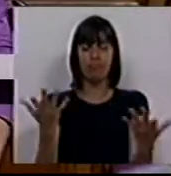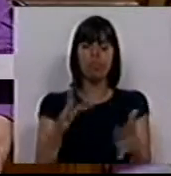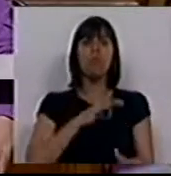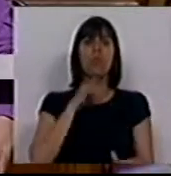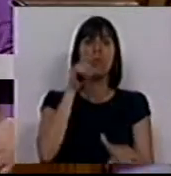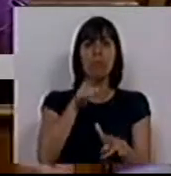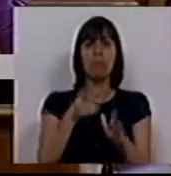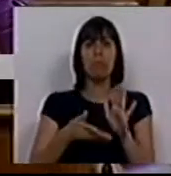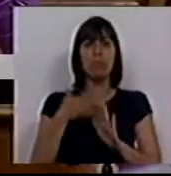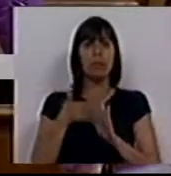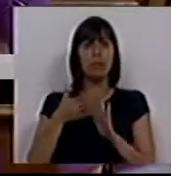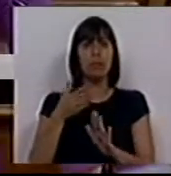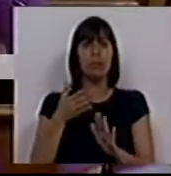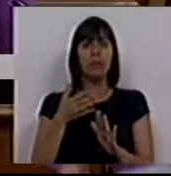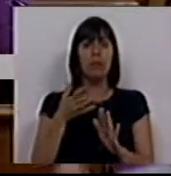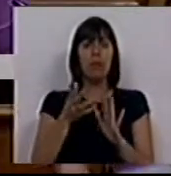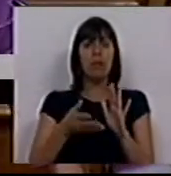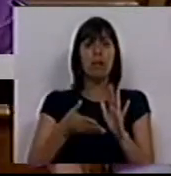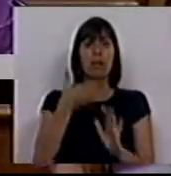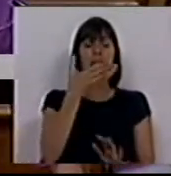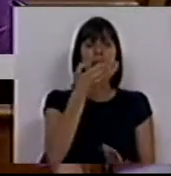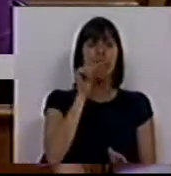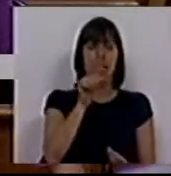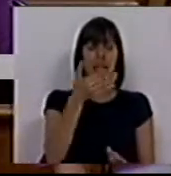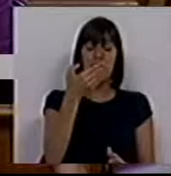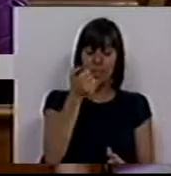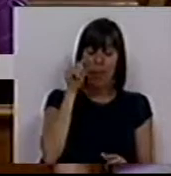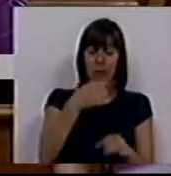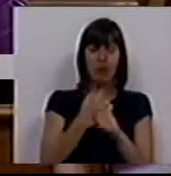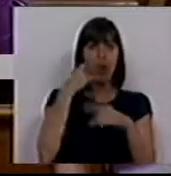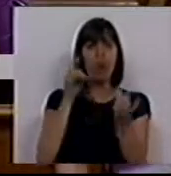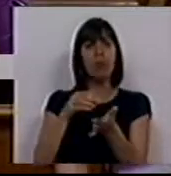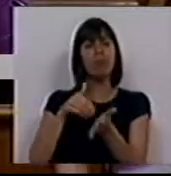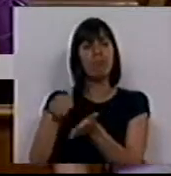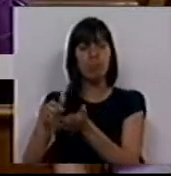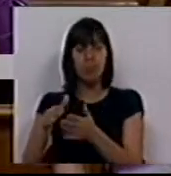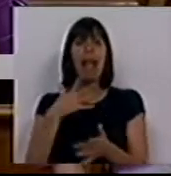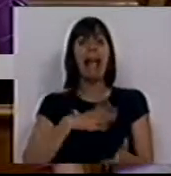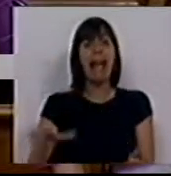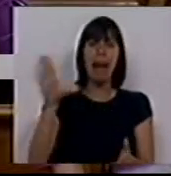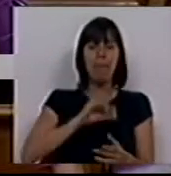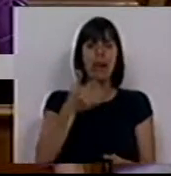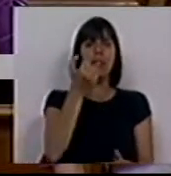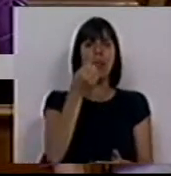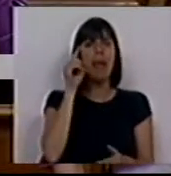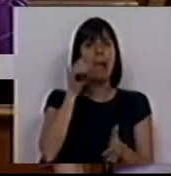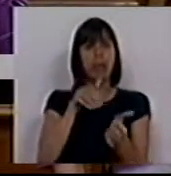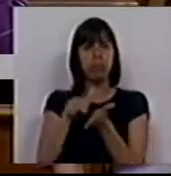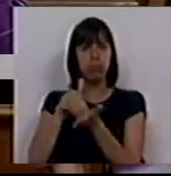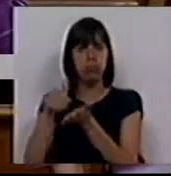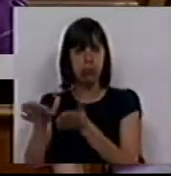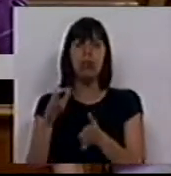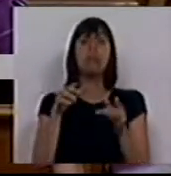Srs. despacharam 75 mil funcionários públicos, intencionam descartar mais 50 mil pelo menos